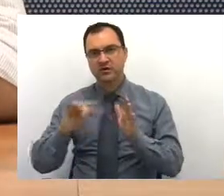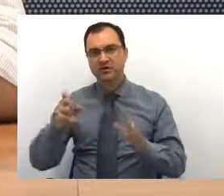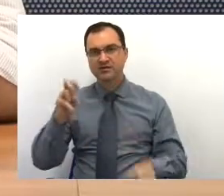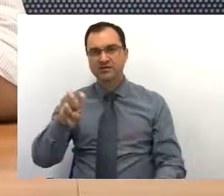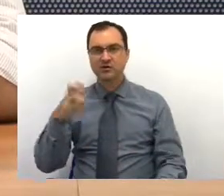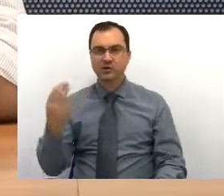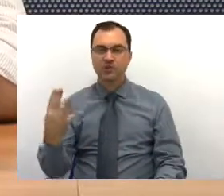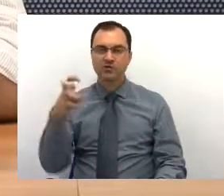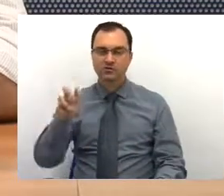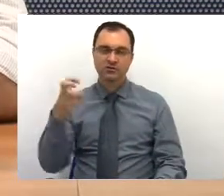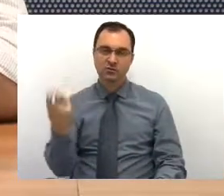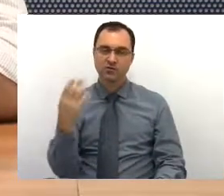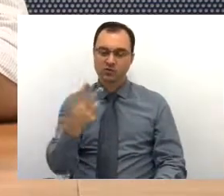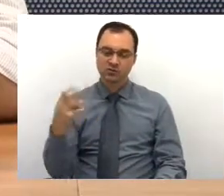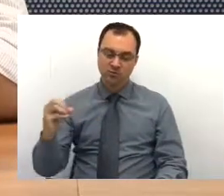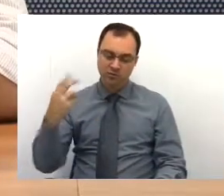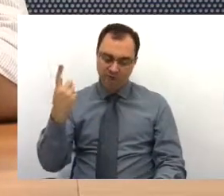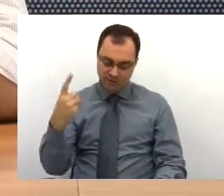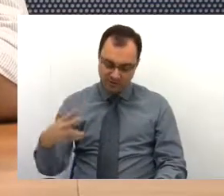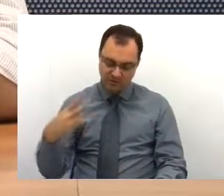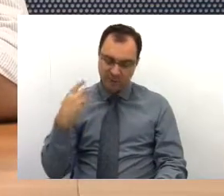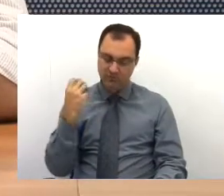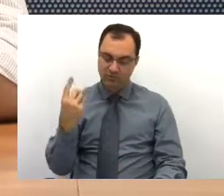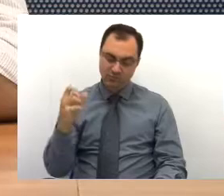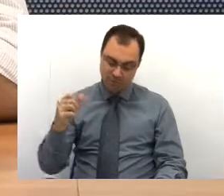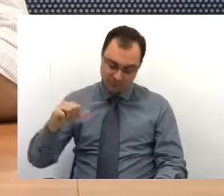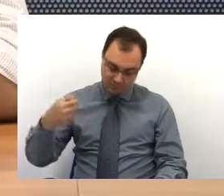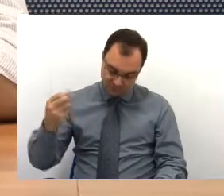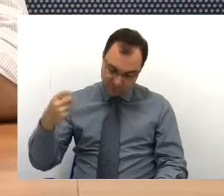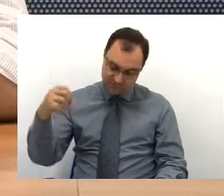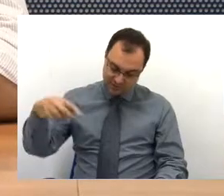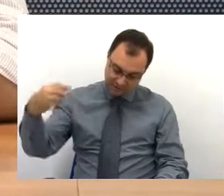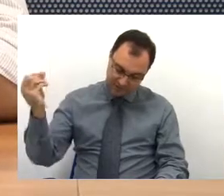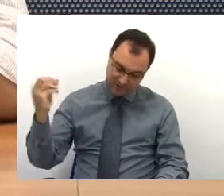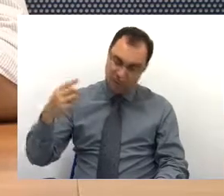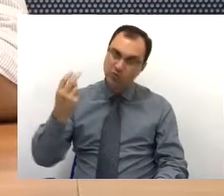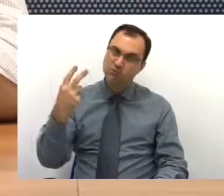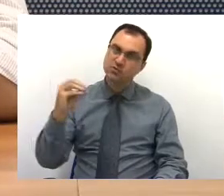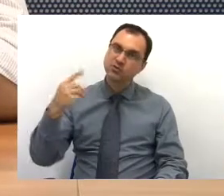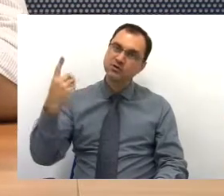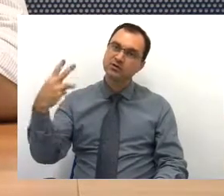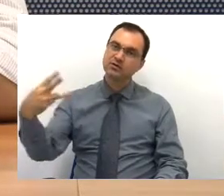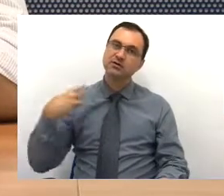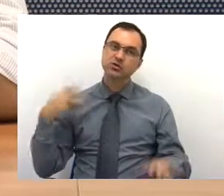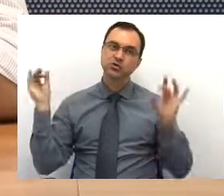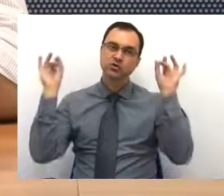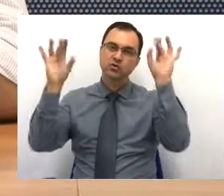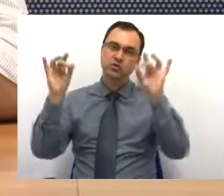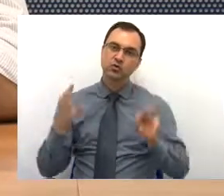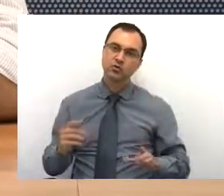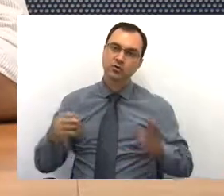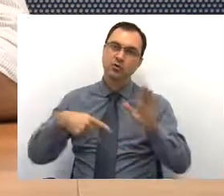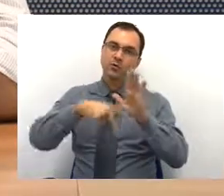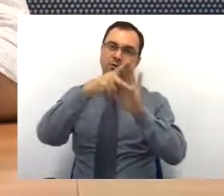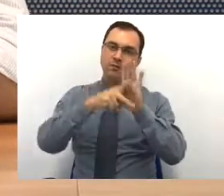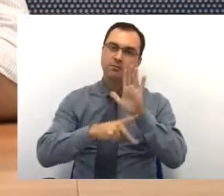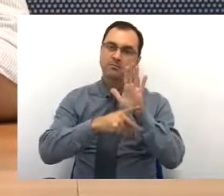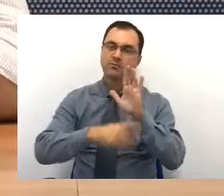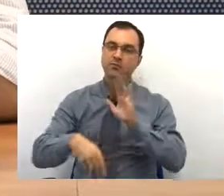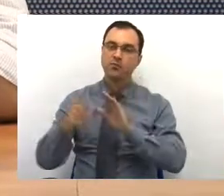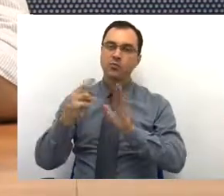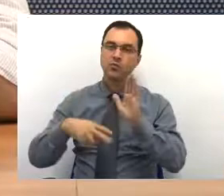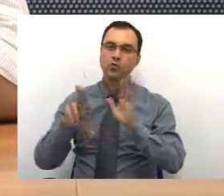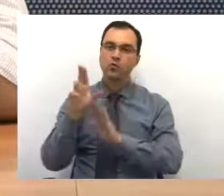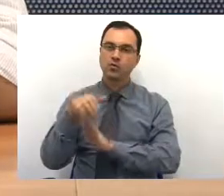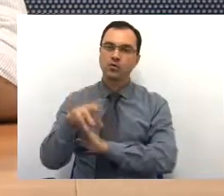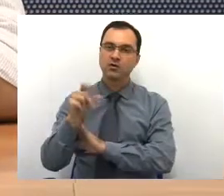54, 2013, 61, 11, 2013, 66, 70 e 2013, em cumprimento ao disposto no parágrafo único do artigo